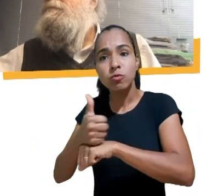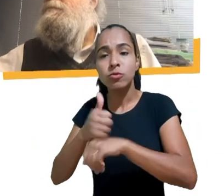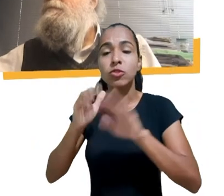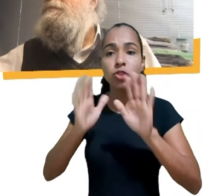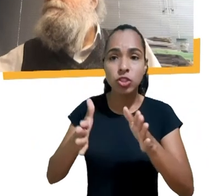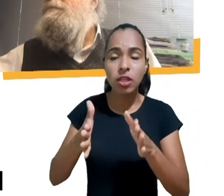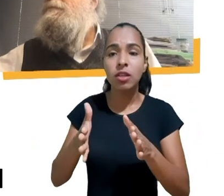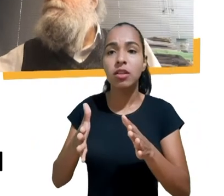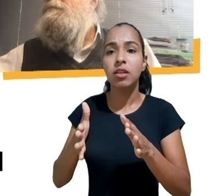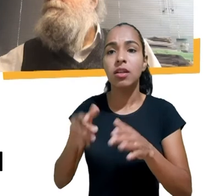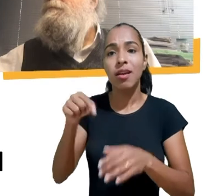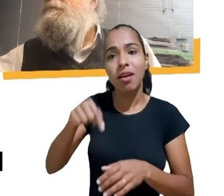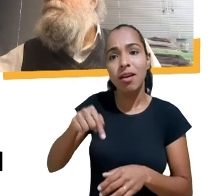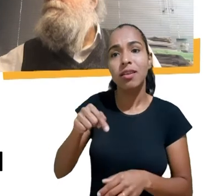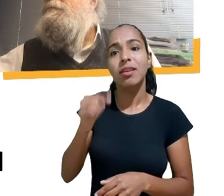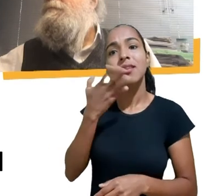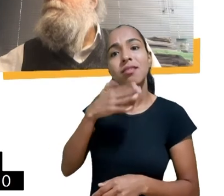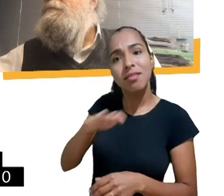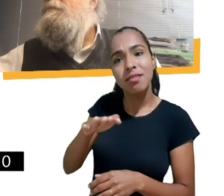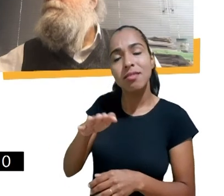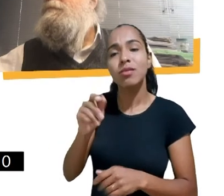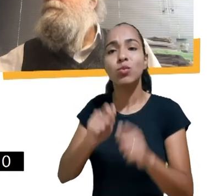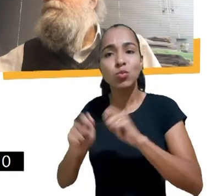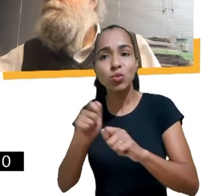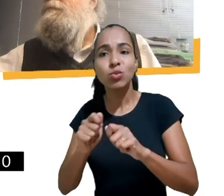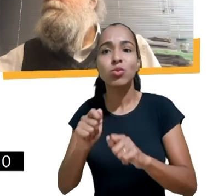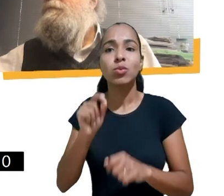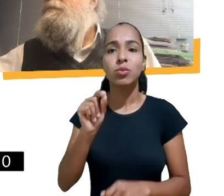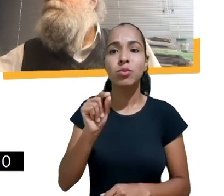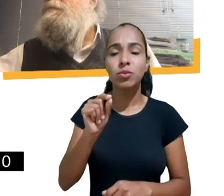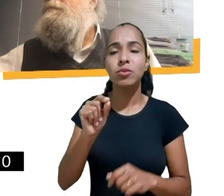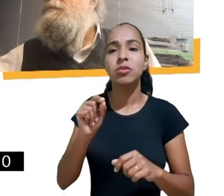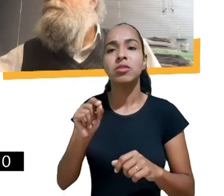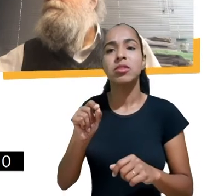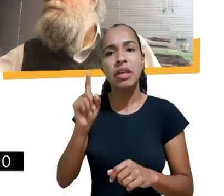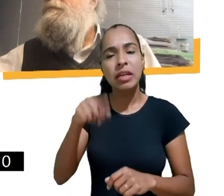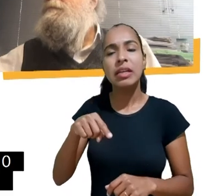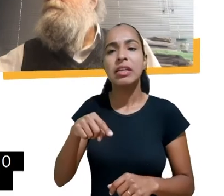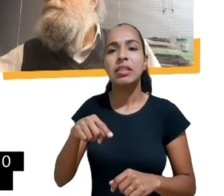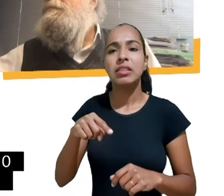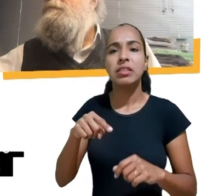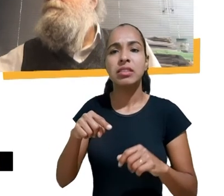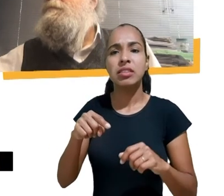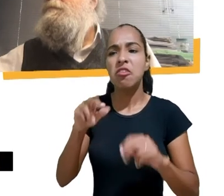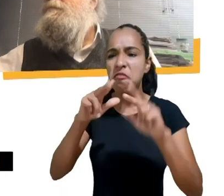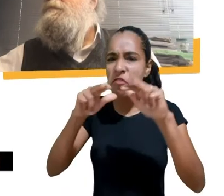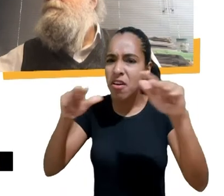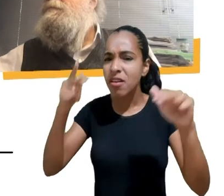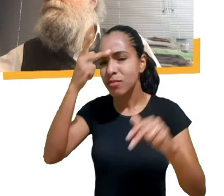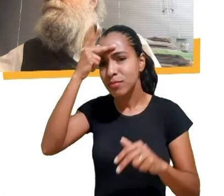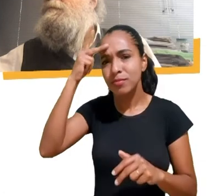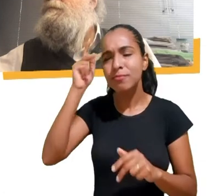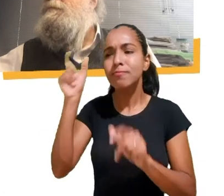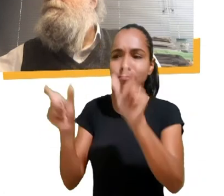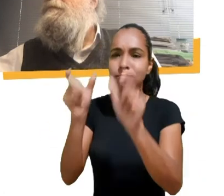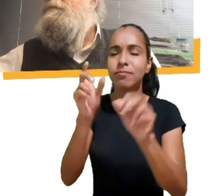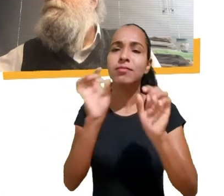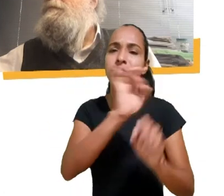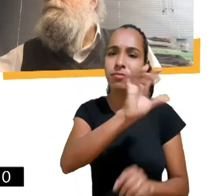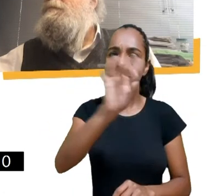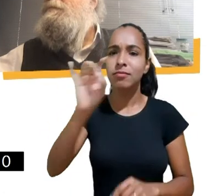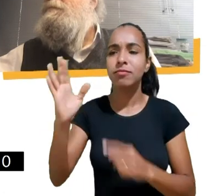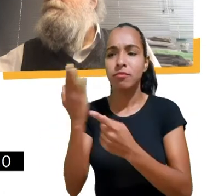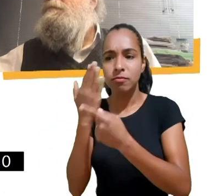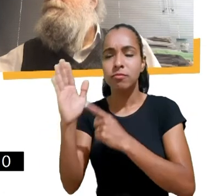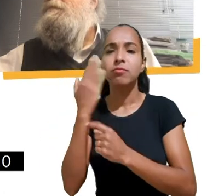anos o programa é um trabalho construído a muitas mãos e corações e tem um pouco de cada um de vocês para terminar faço uma homenagem ao Conselho